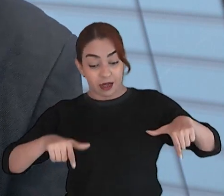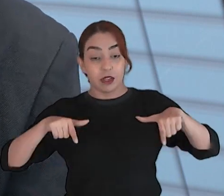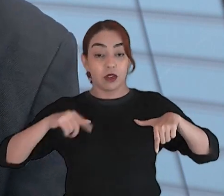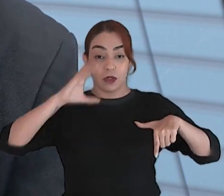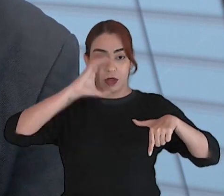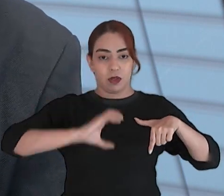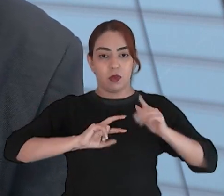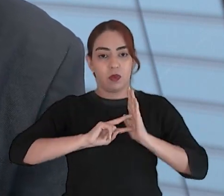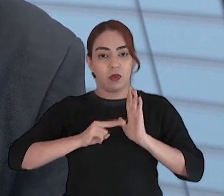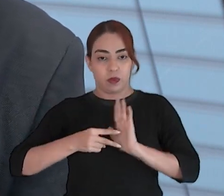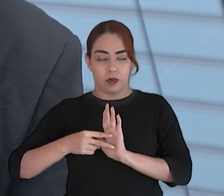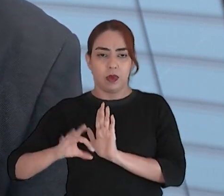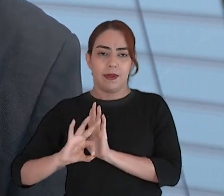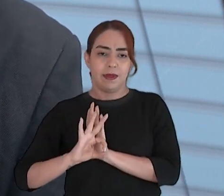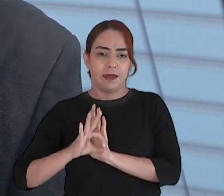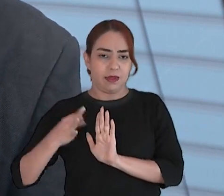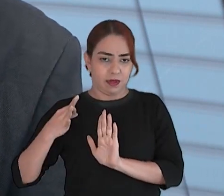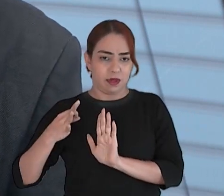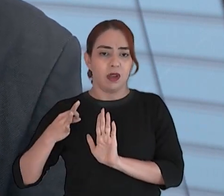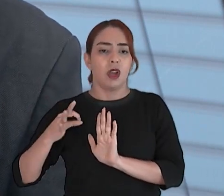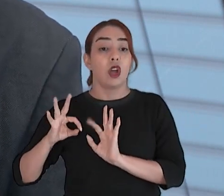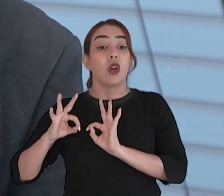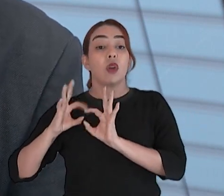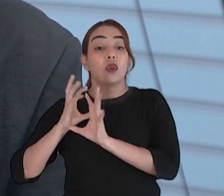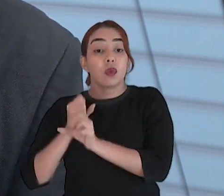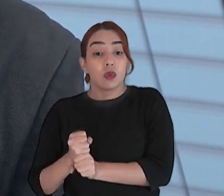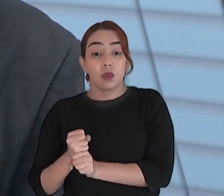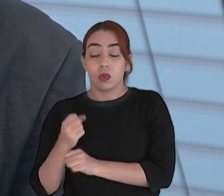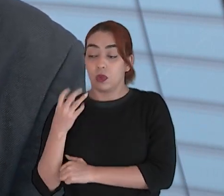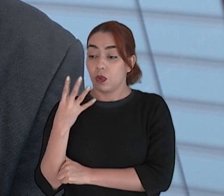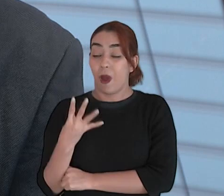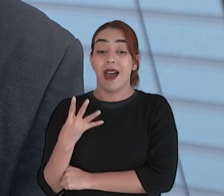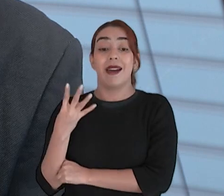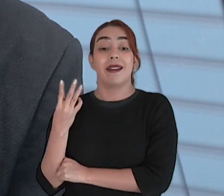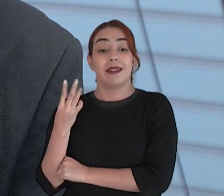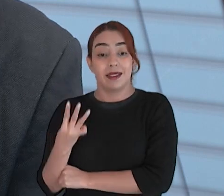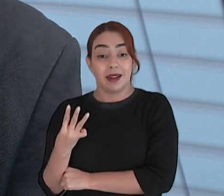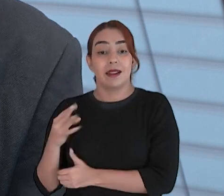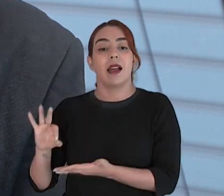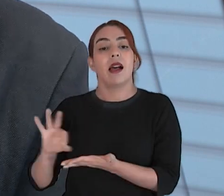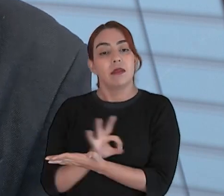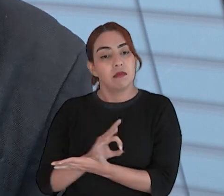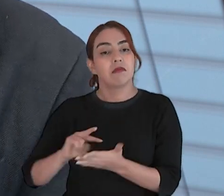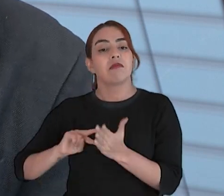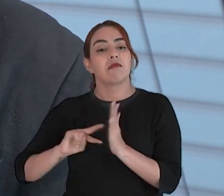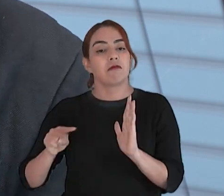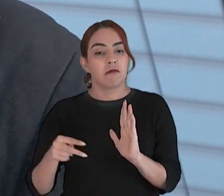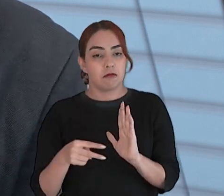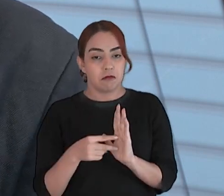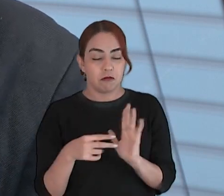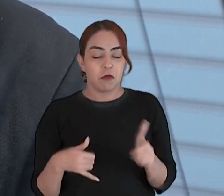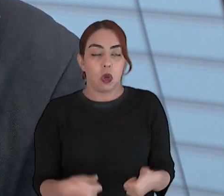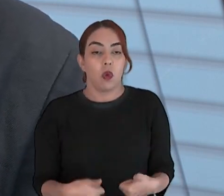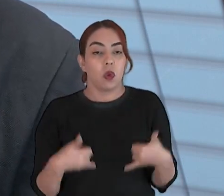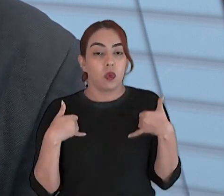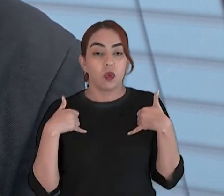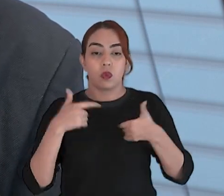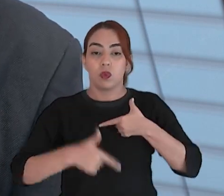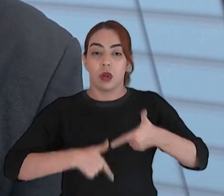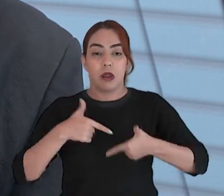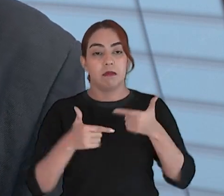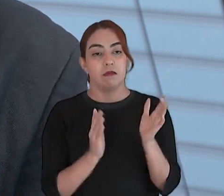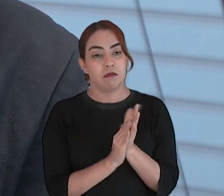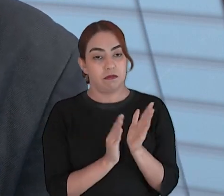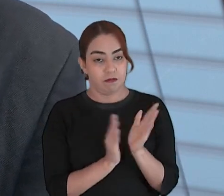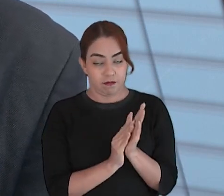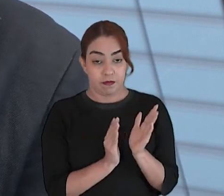subscrito pelo todos os 43 vereadores de forma unânime no reconhecimento do belo trabalho inclusive que o senhor realizou